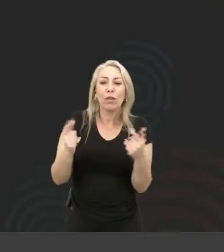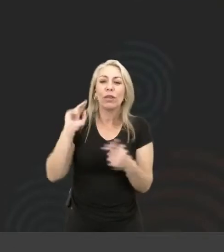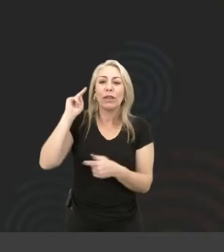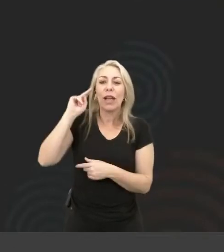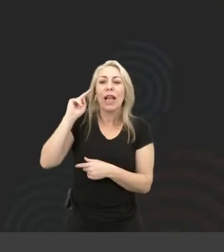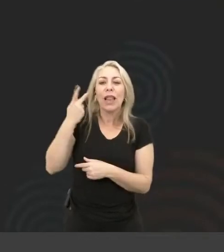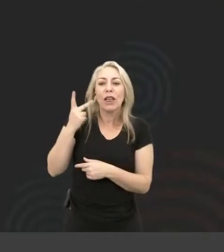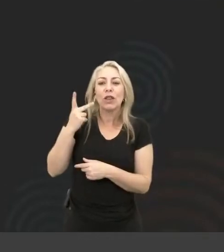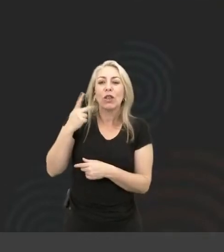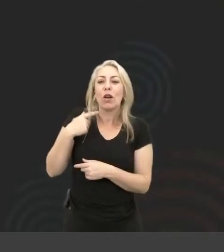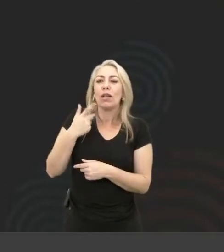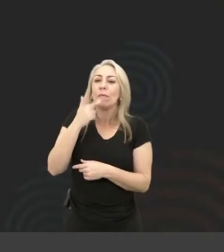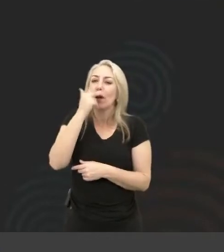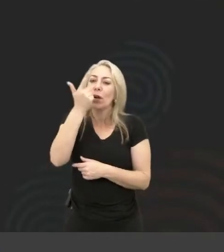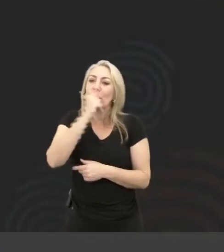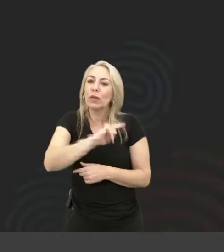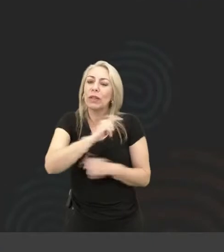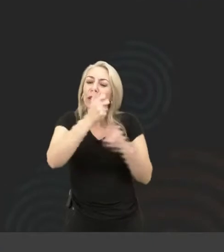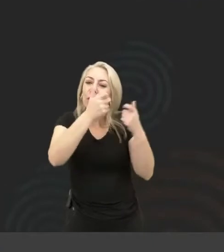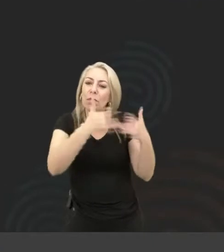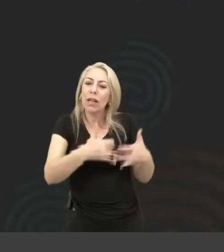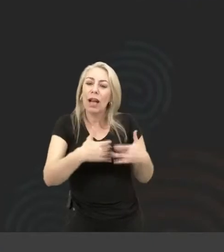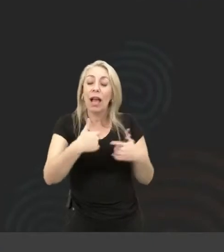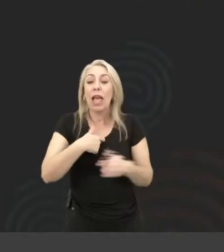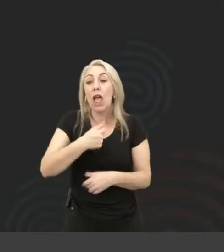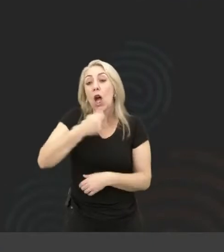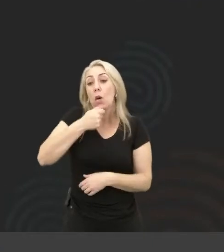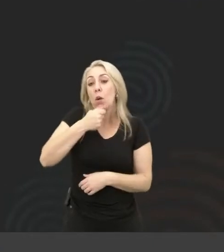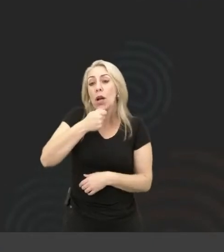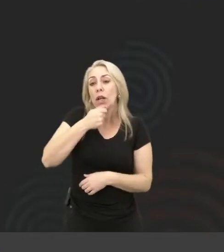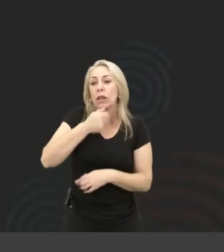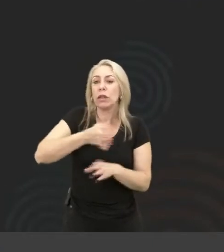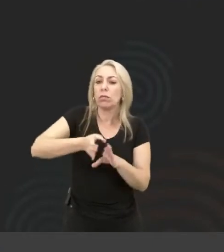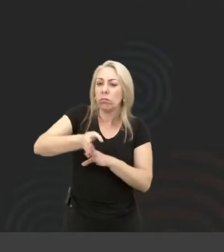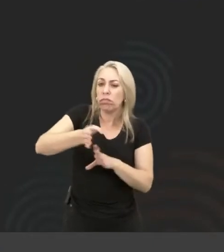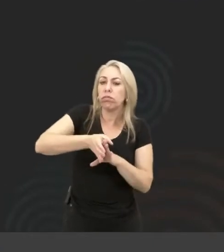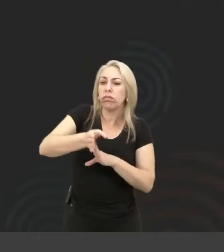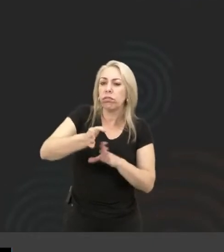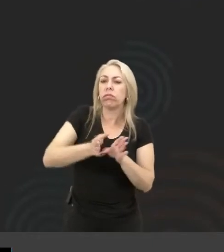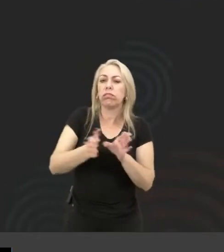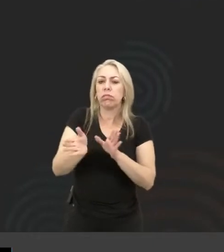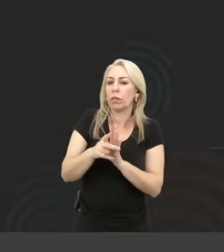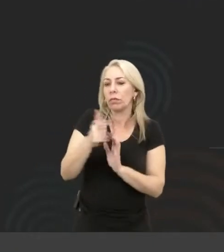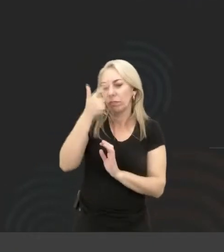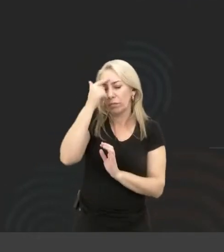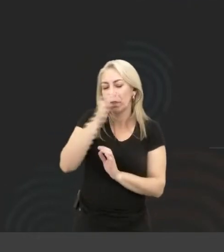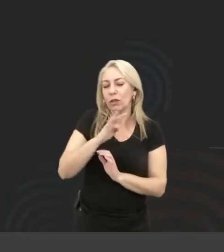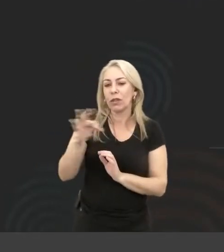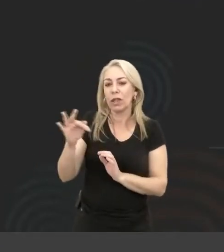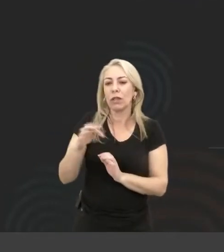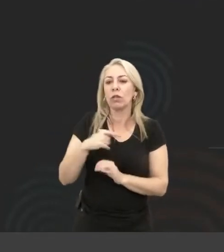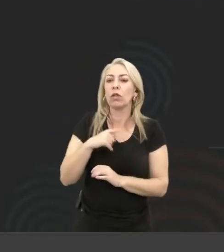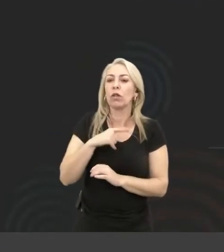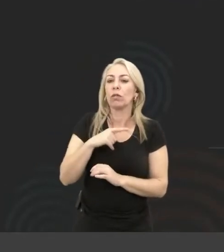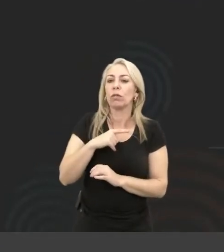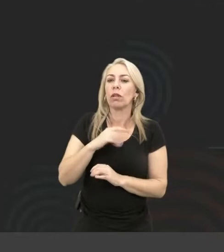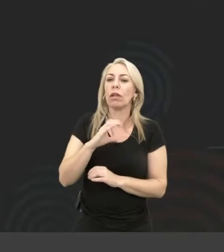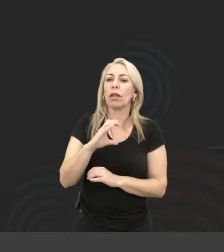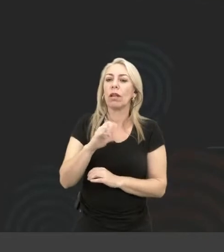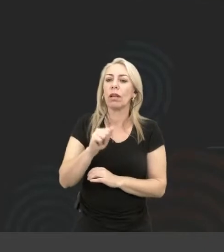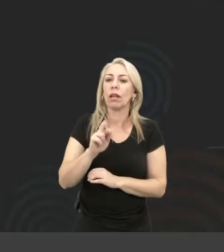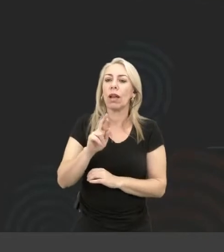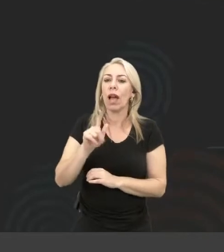e aí, além de, hoje eu ainda sou um consultor de acessibilidade da universidade, eu tenho esse cargo